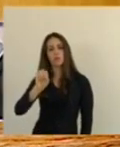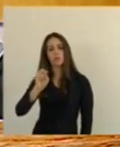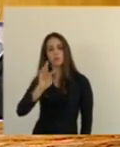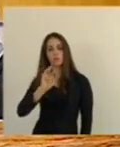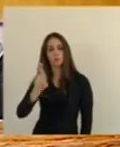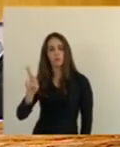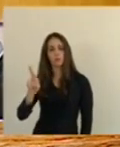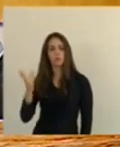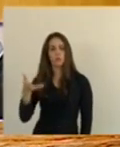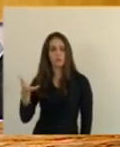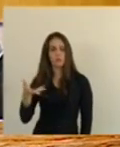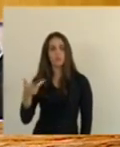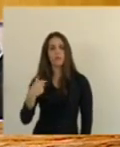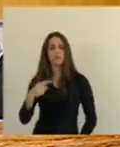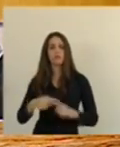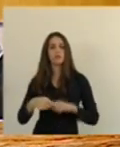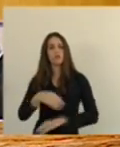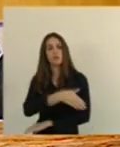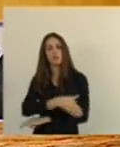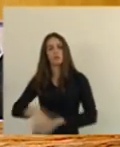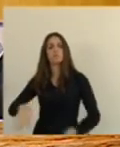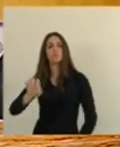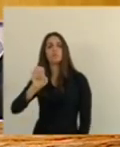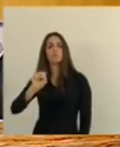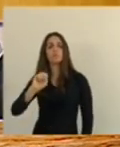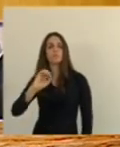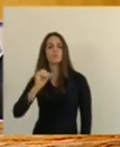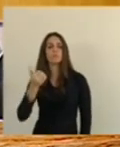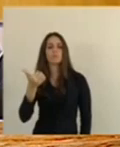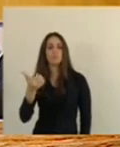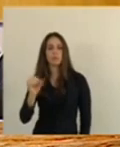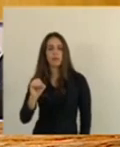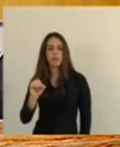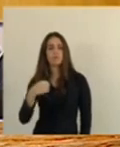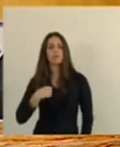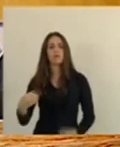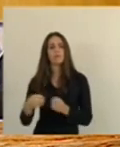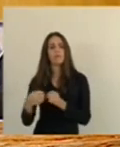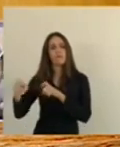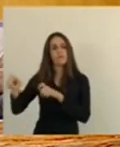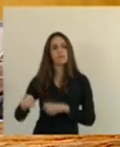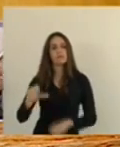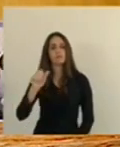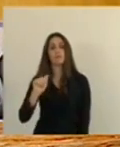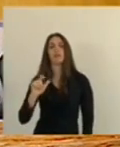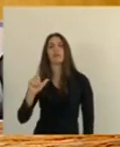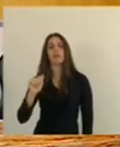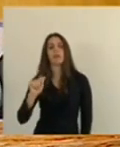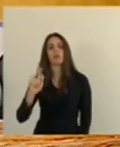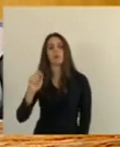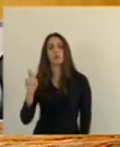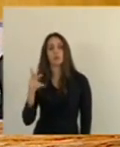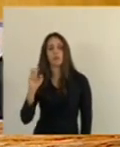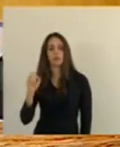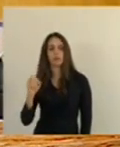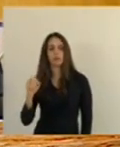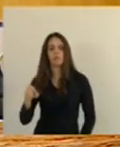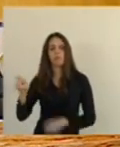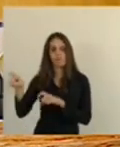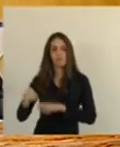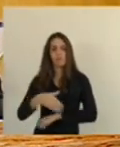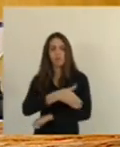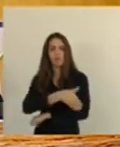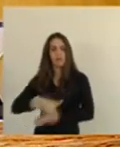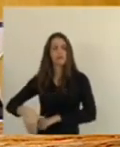rodovia ES010, nas imediações da fazenda Alagoinhas, estrada Vale do